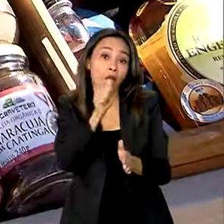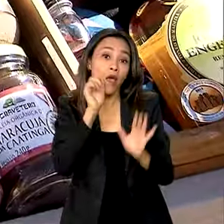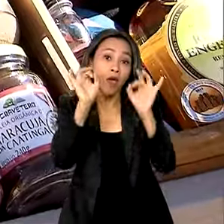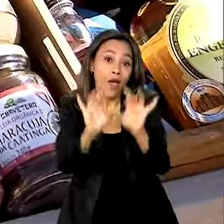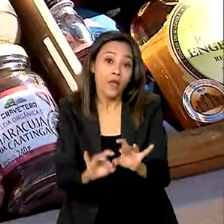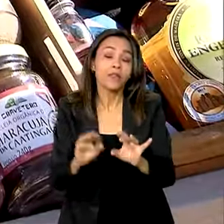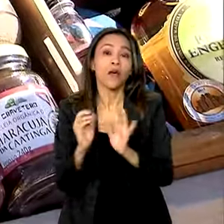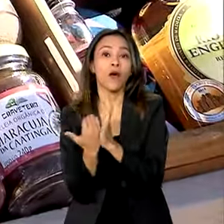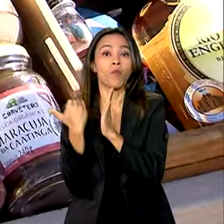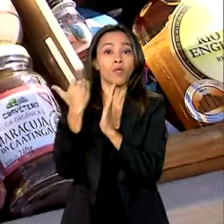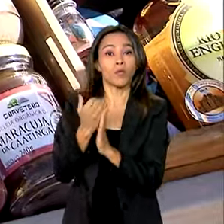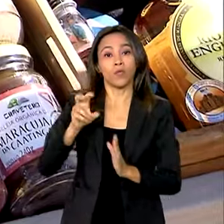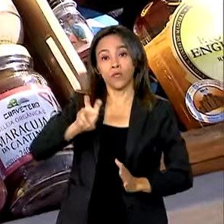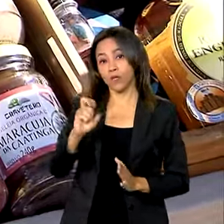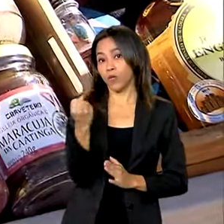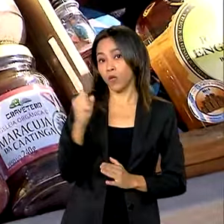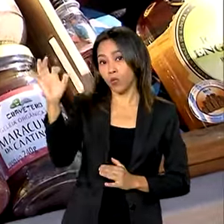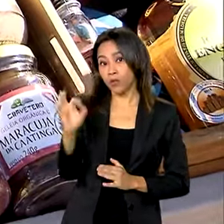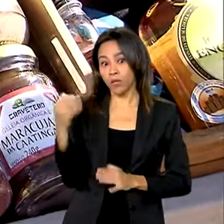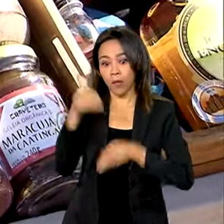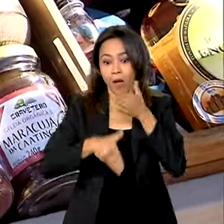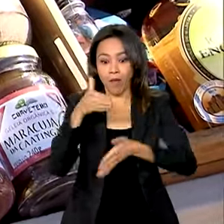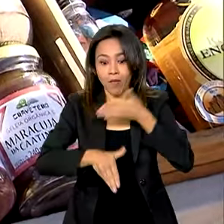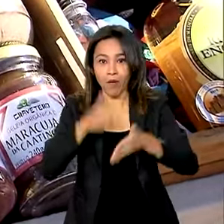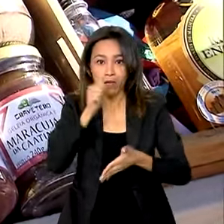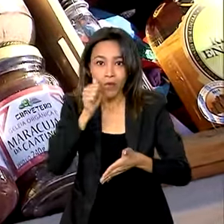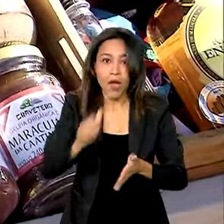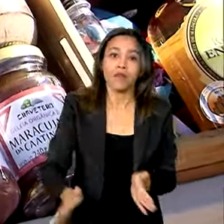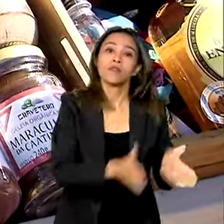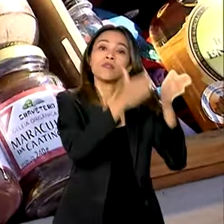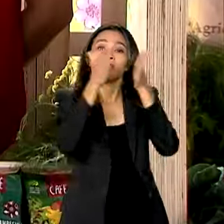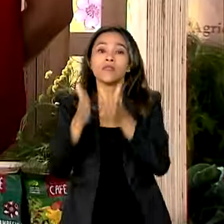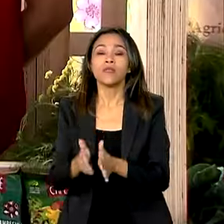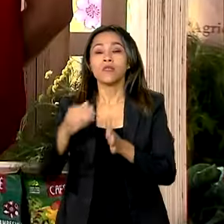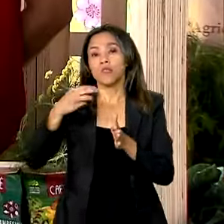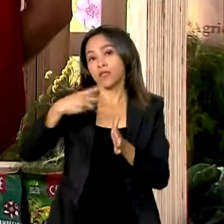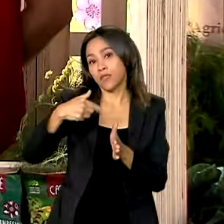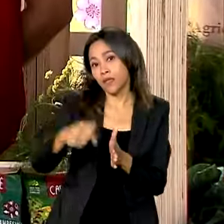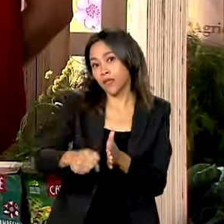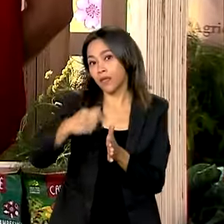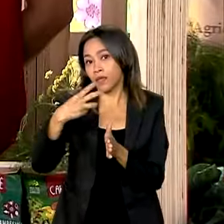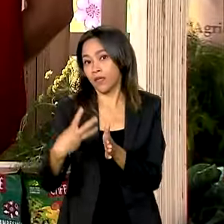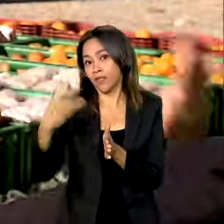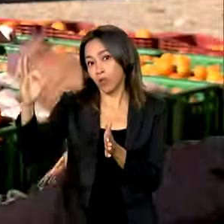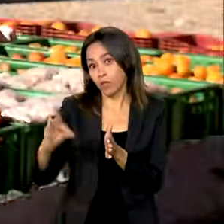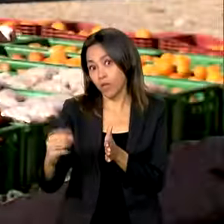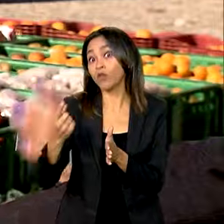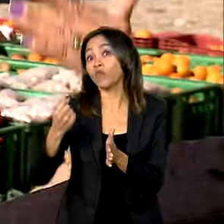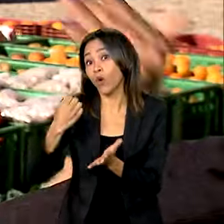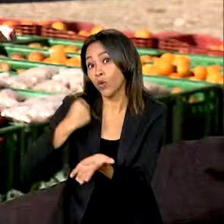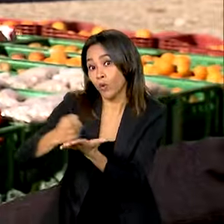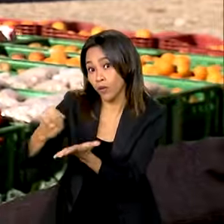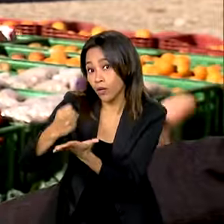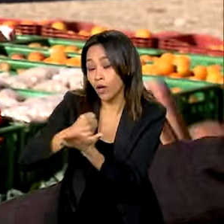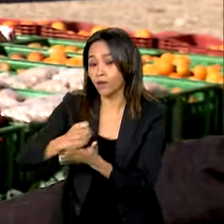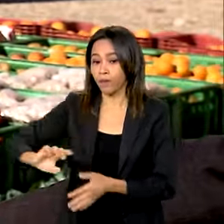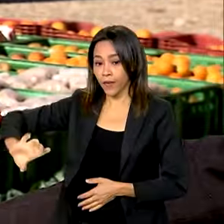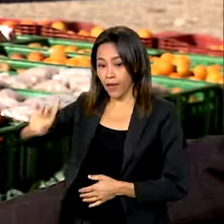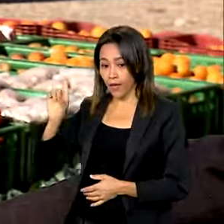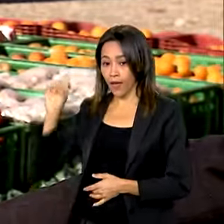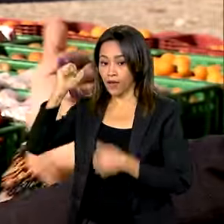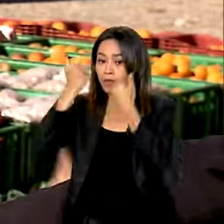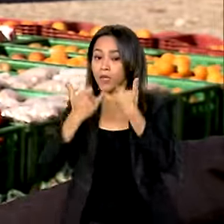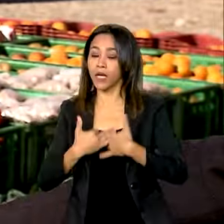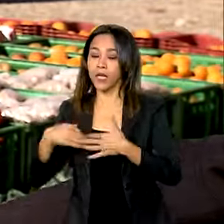% na quantidade de operações e em 73% no valor contratado. Com a luta e a presença e